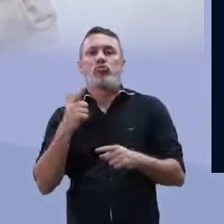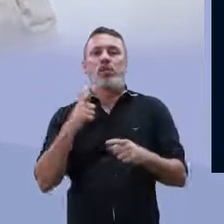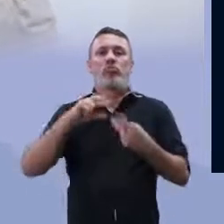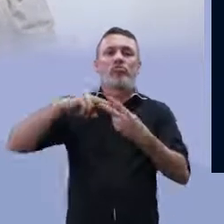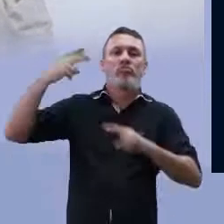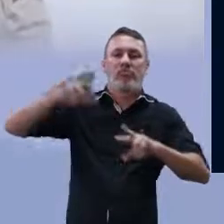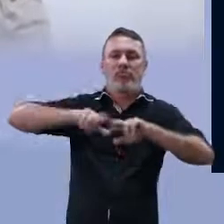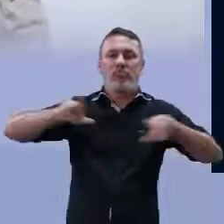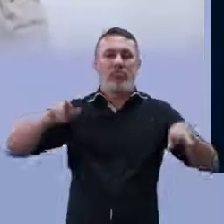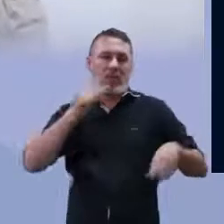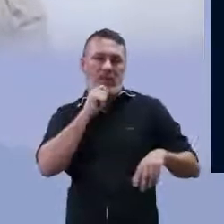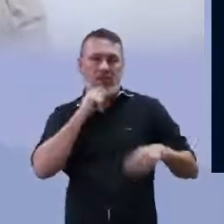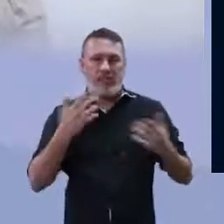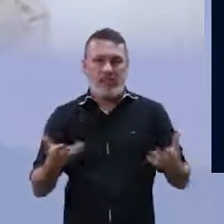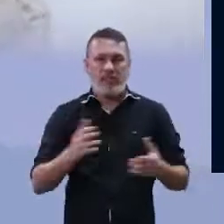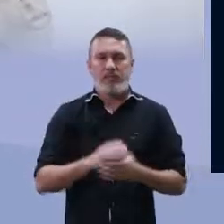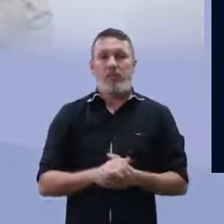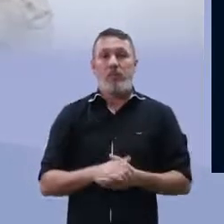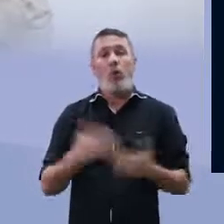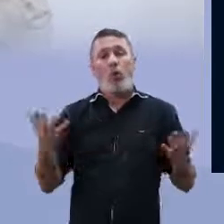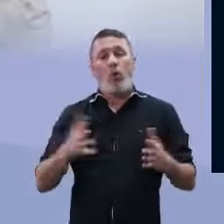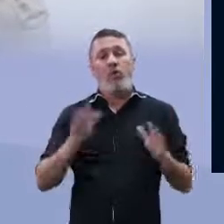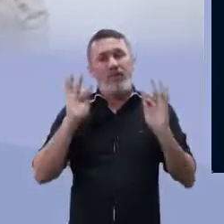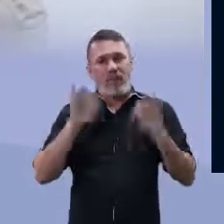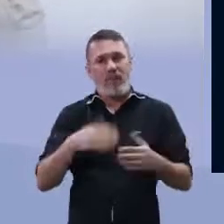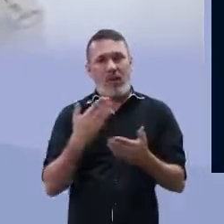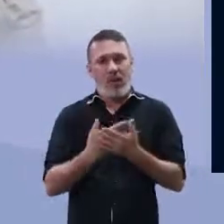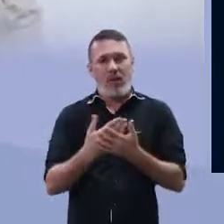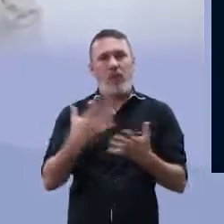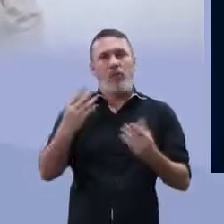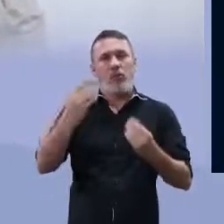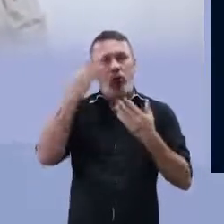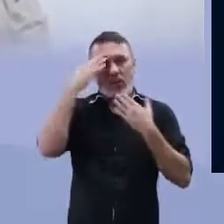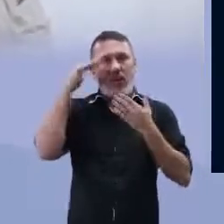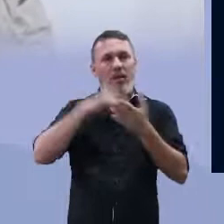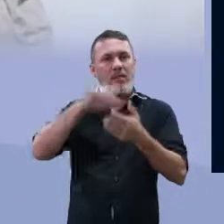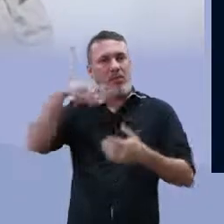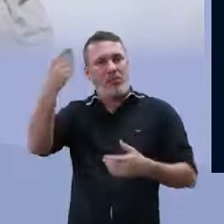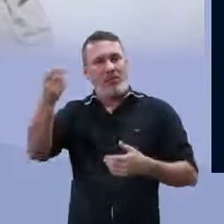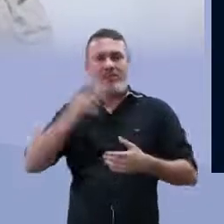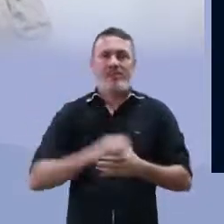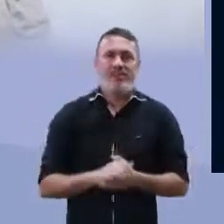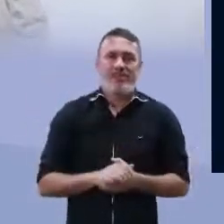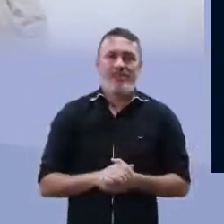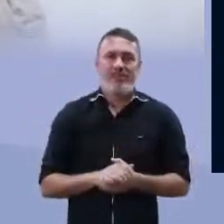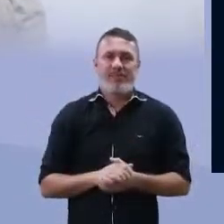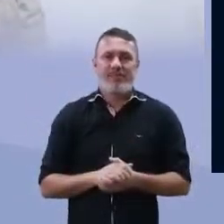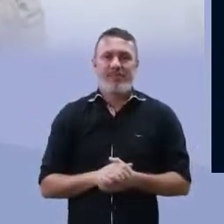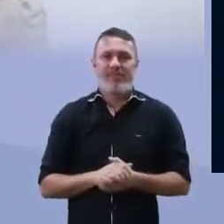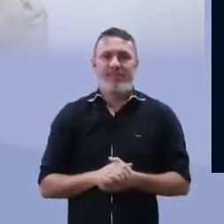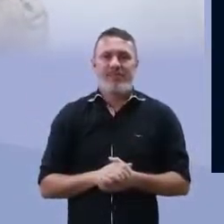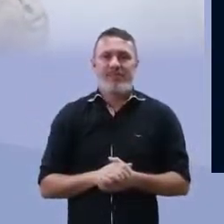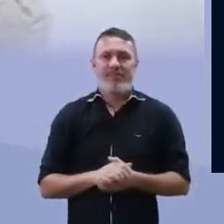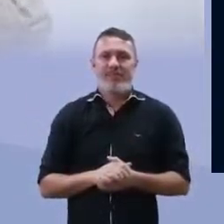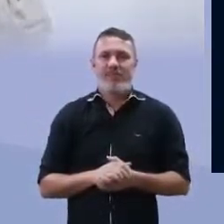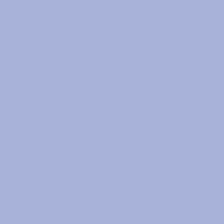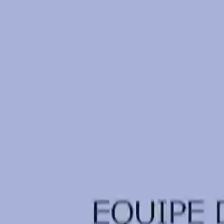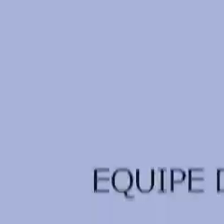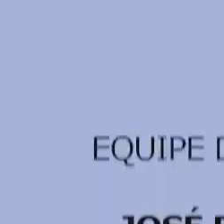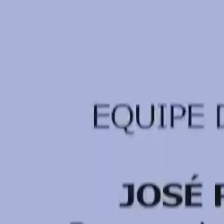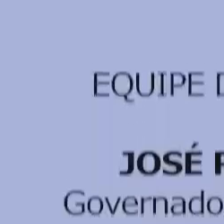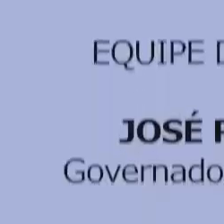tipo que elas fazem que não tem variabilidade genética. Galera, por hoje, então, é só. Muito obrigada e até a próxima.